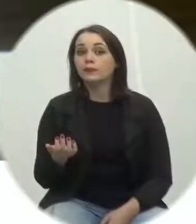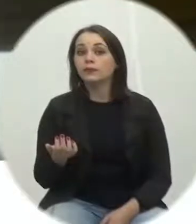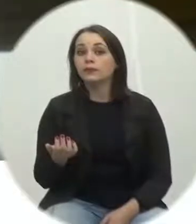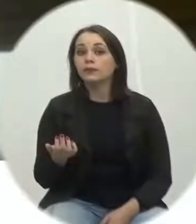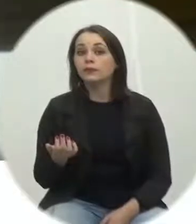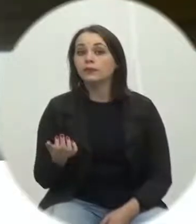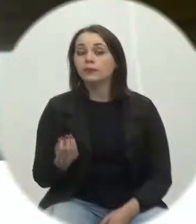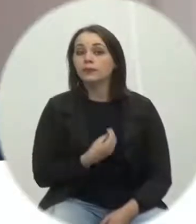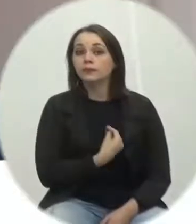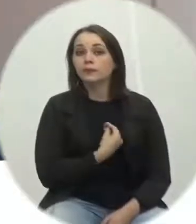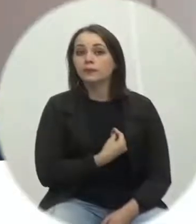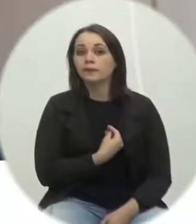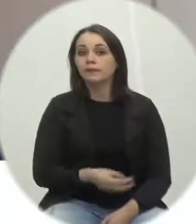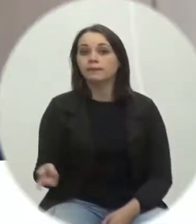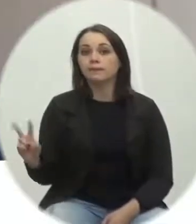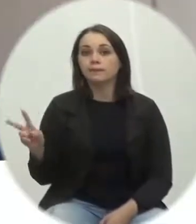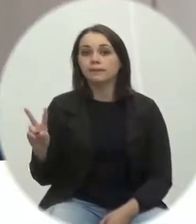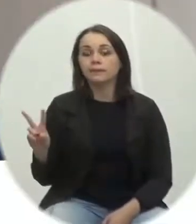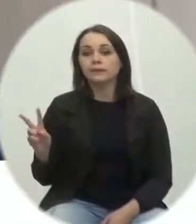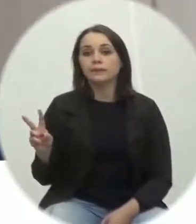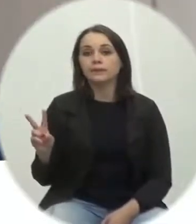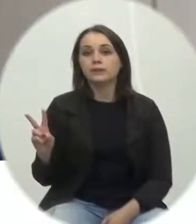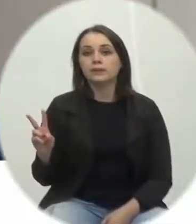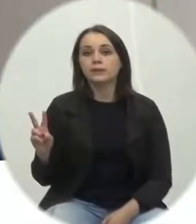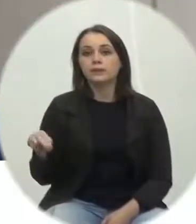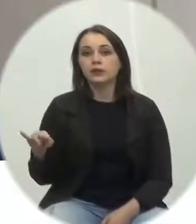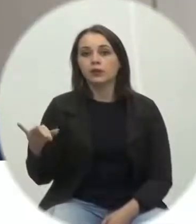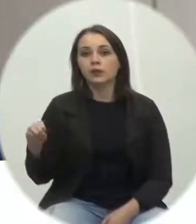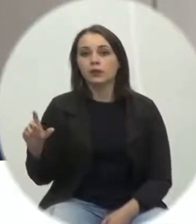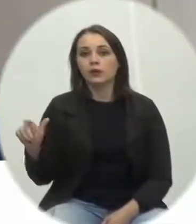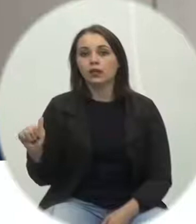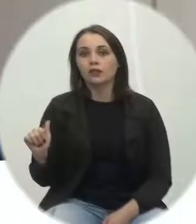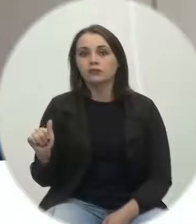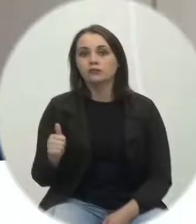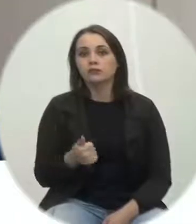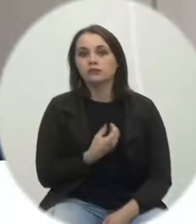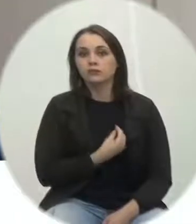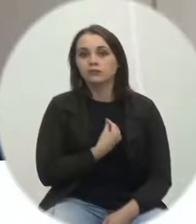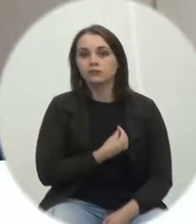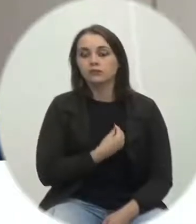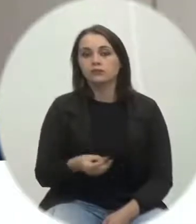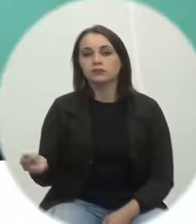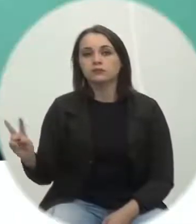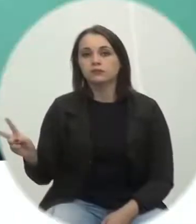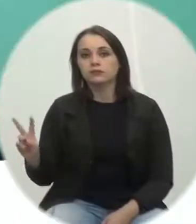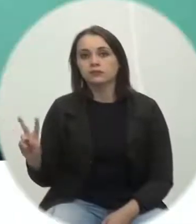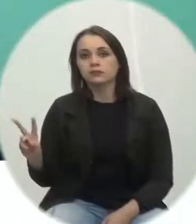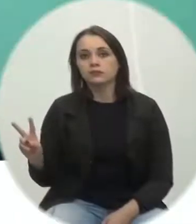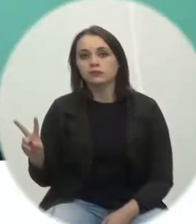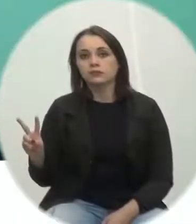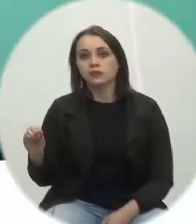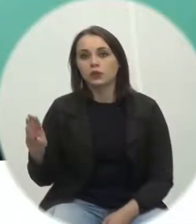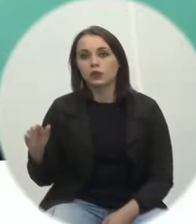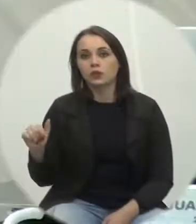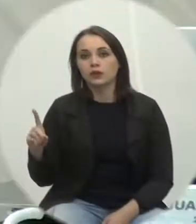presente presente vereador Nicola Martins presente presente vereador Obadias Benones presente